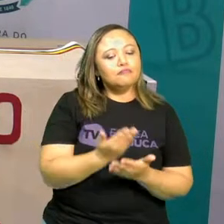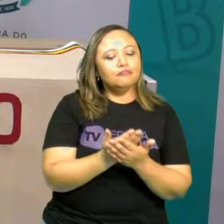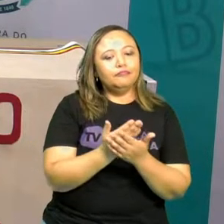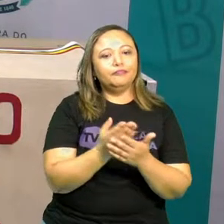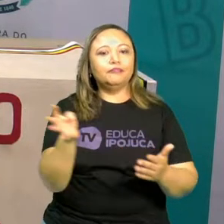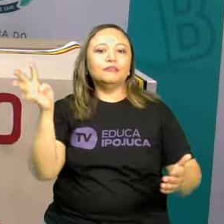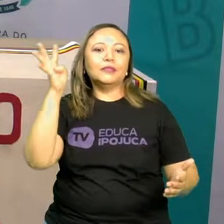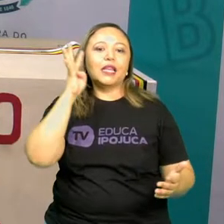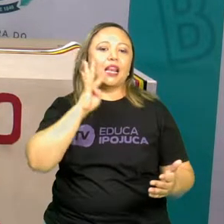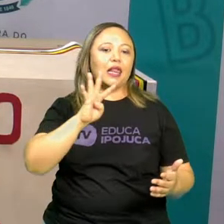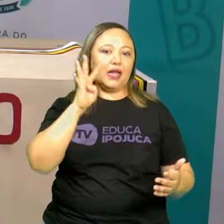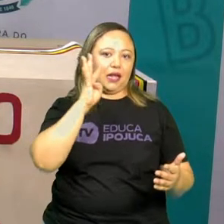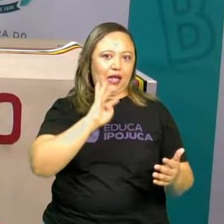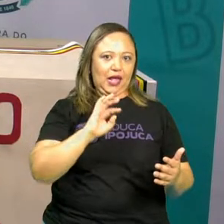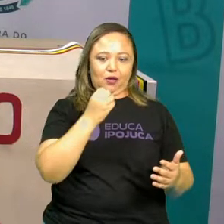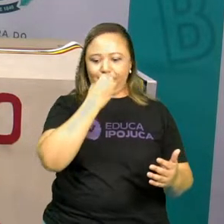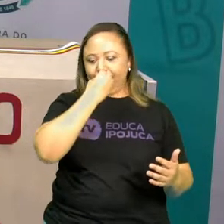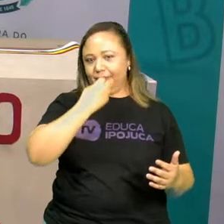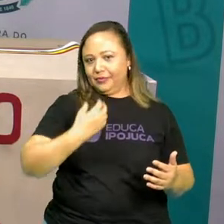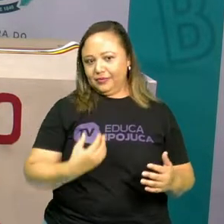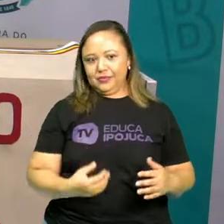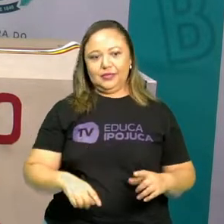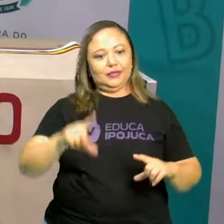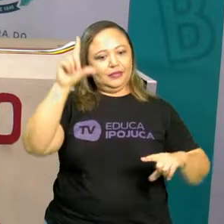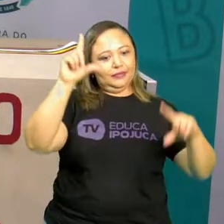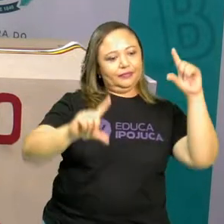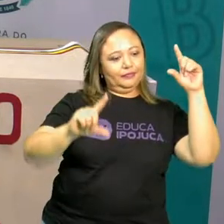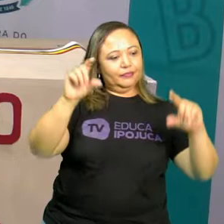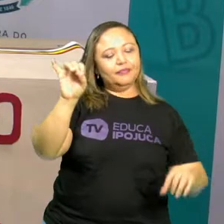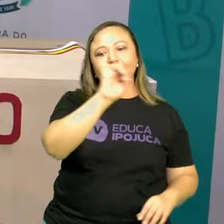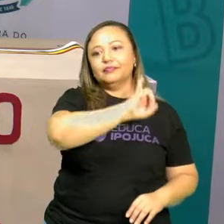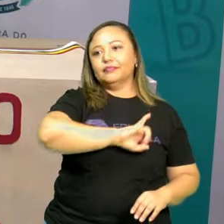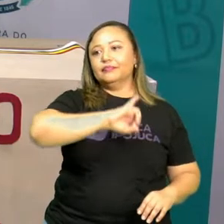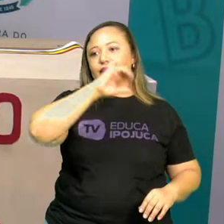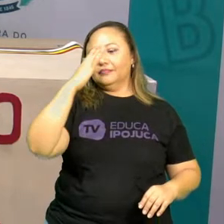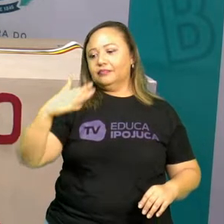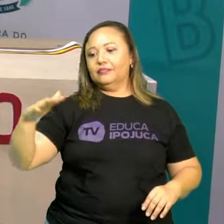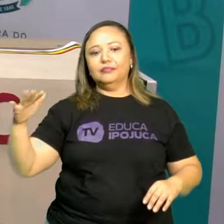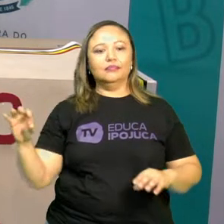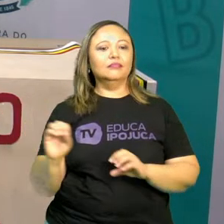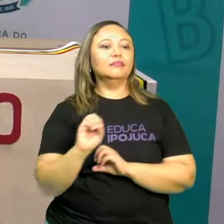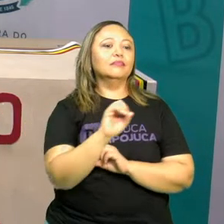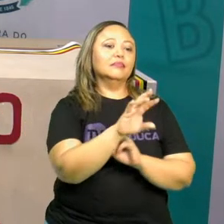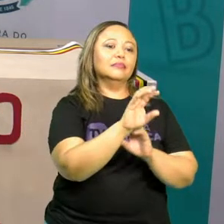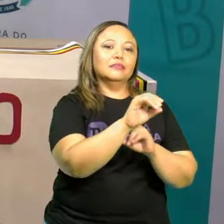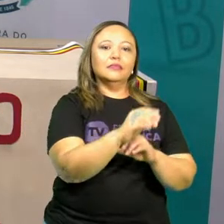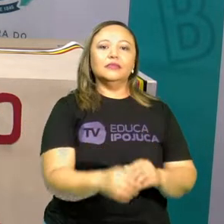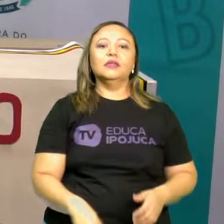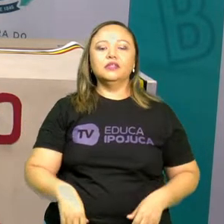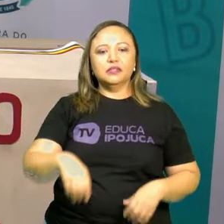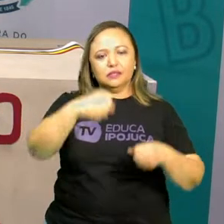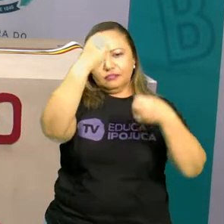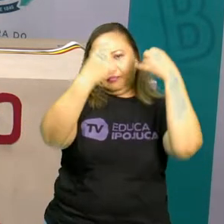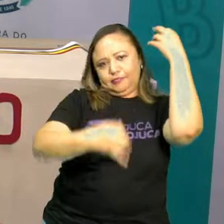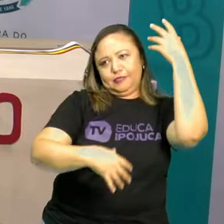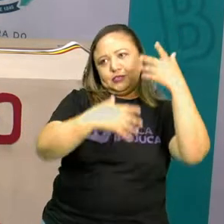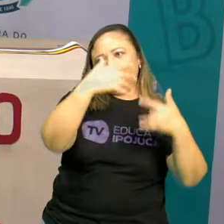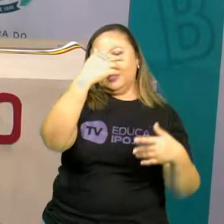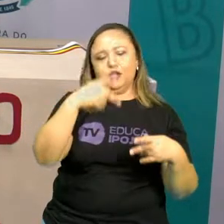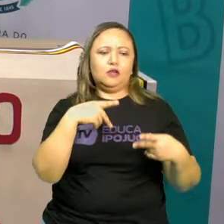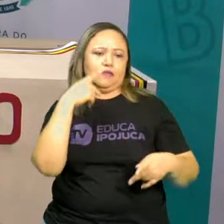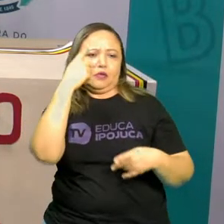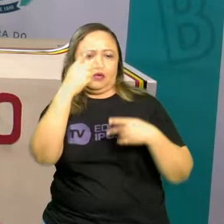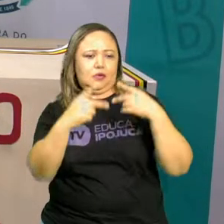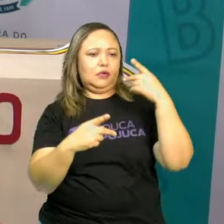TV Educa e Pojuca. E como a gente vem falando da volta às aulas e como vai